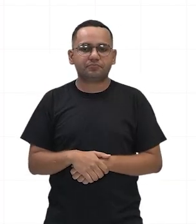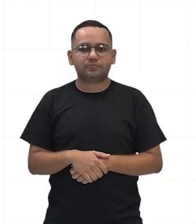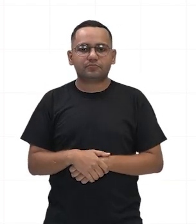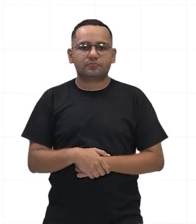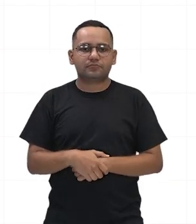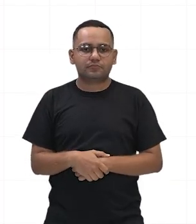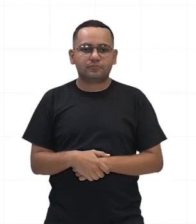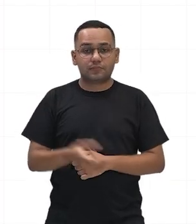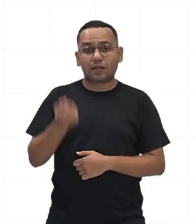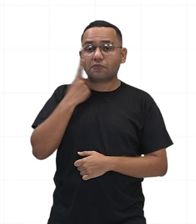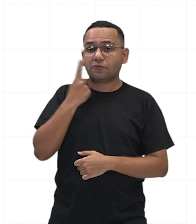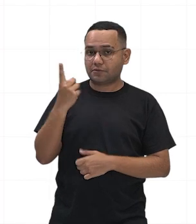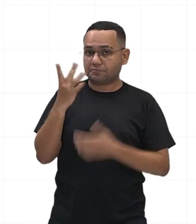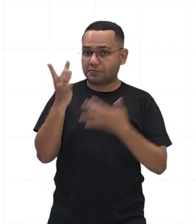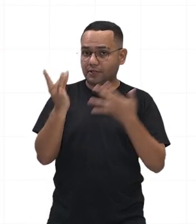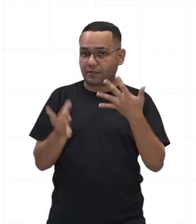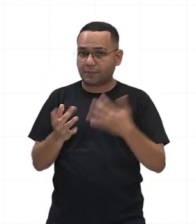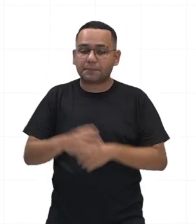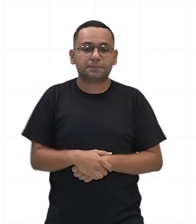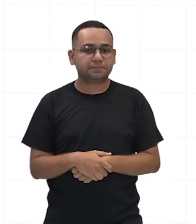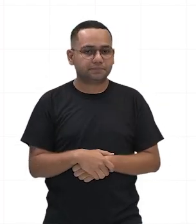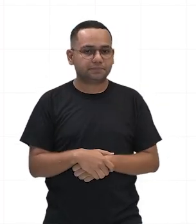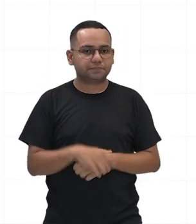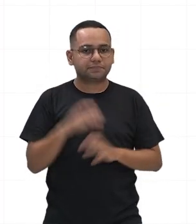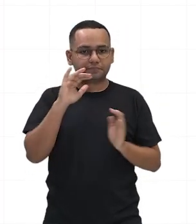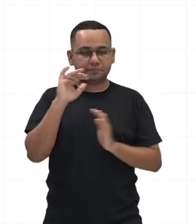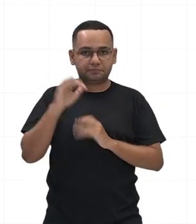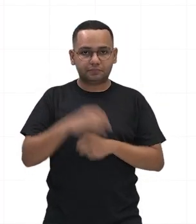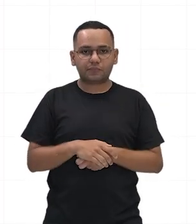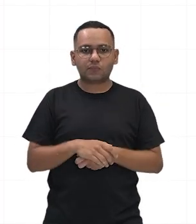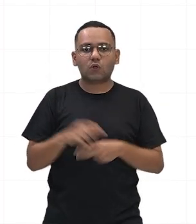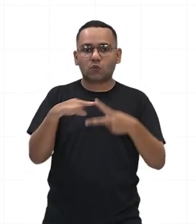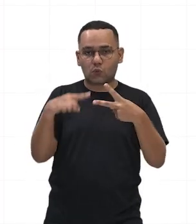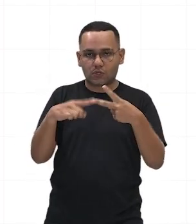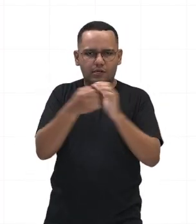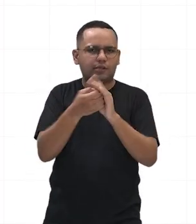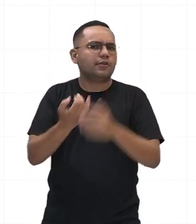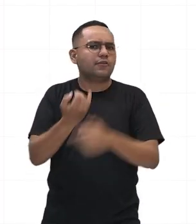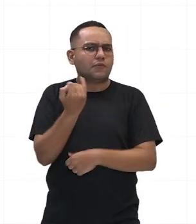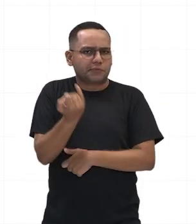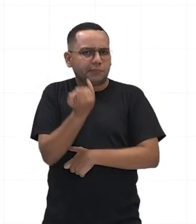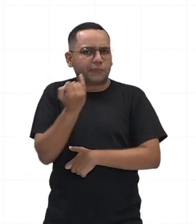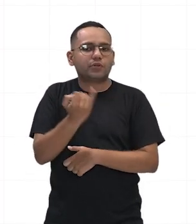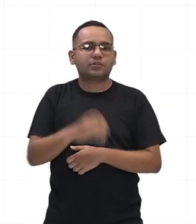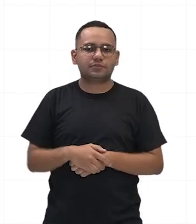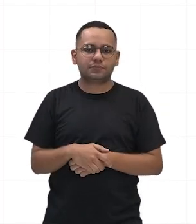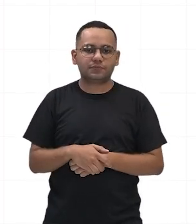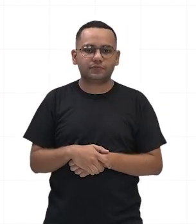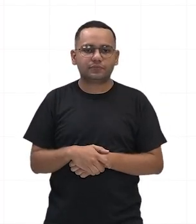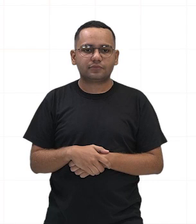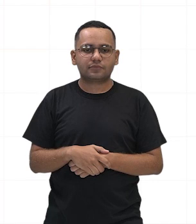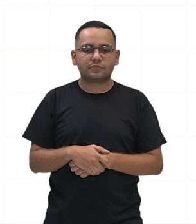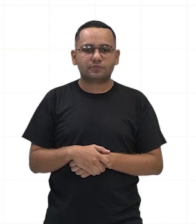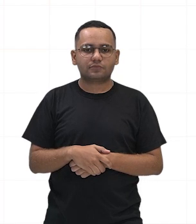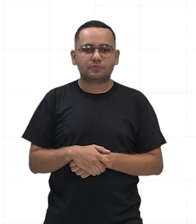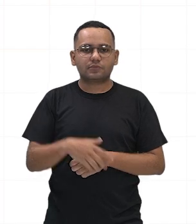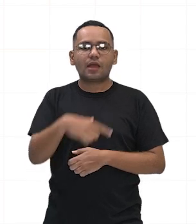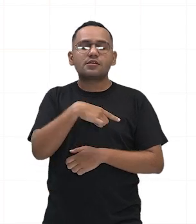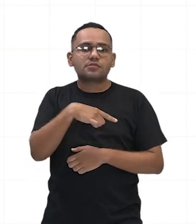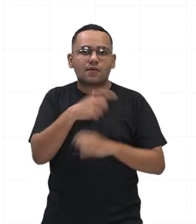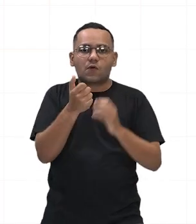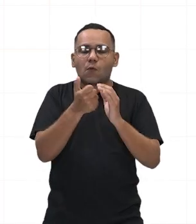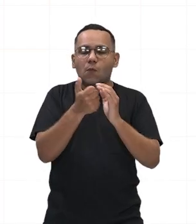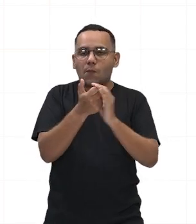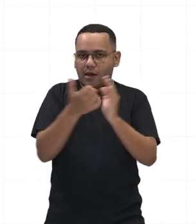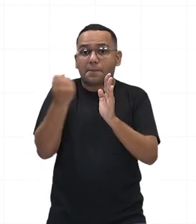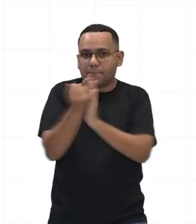que nós vamos ver no detalhado da aula. Então, dois fatos que foram importantes e que marcaram o período republicano de Roma.